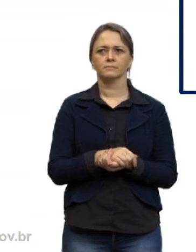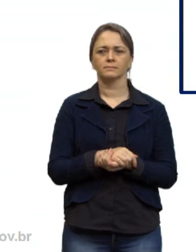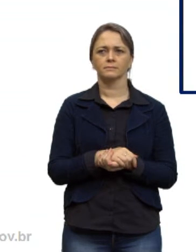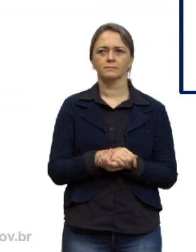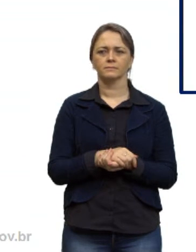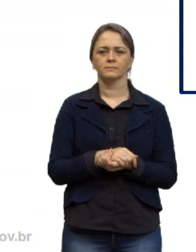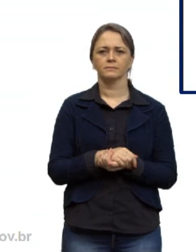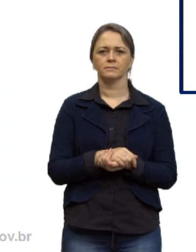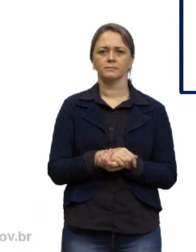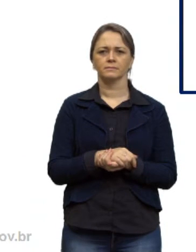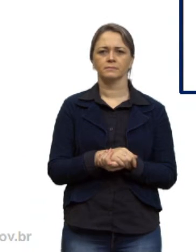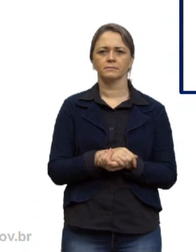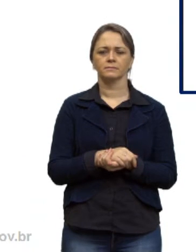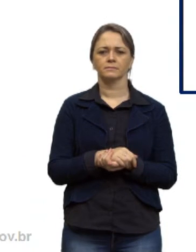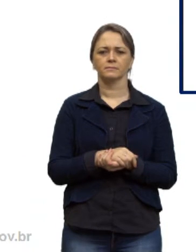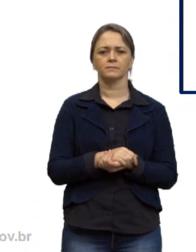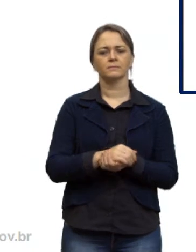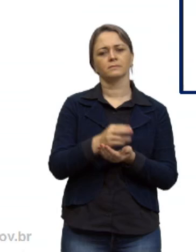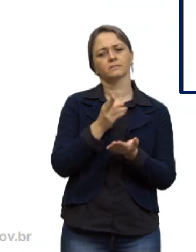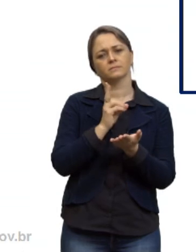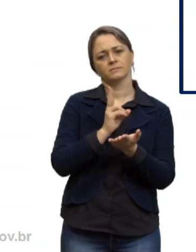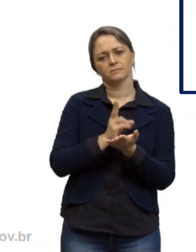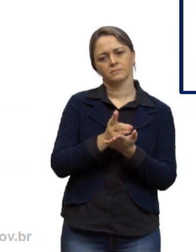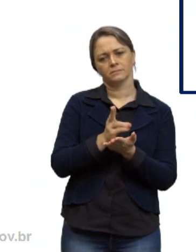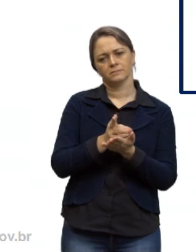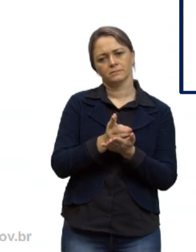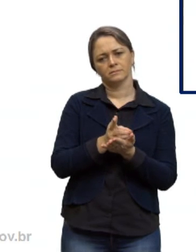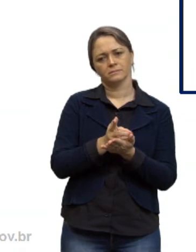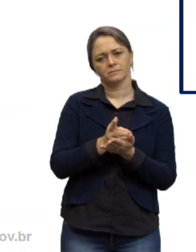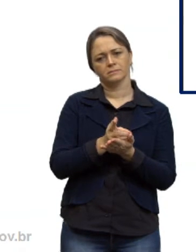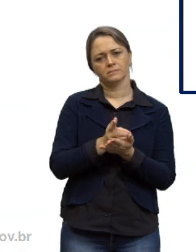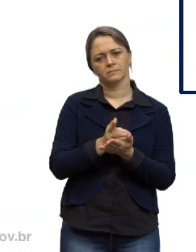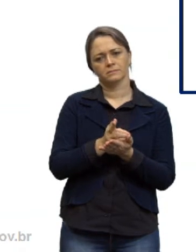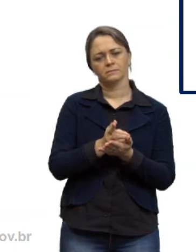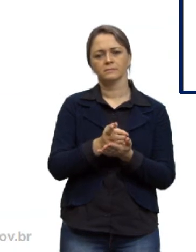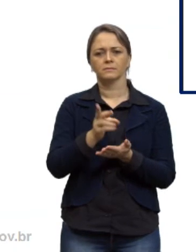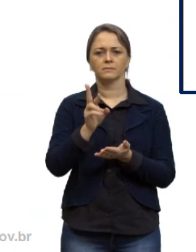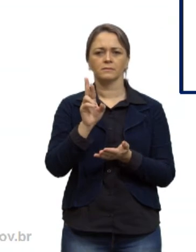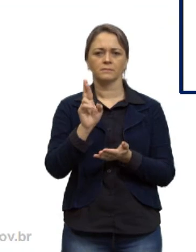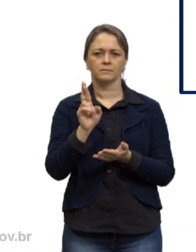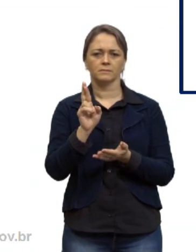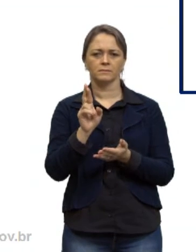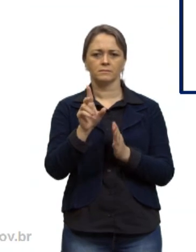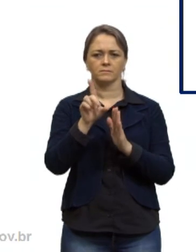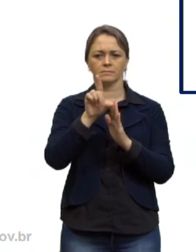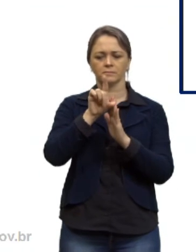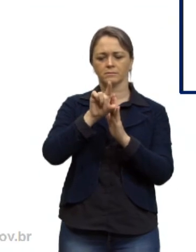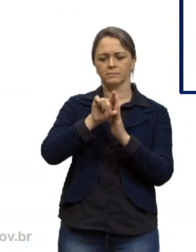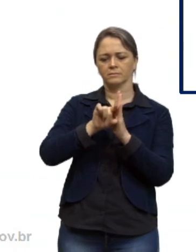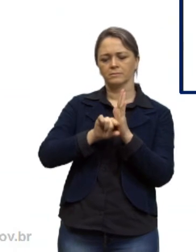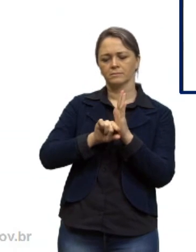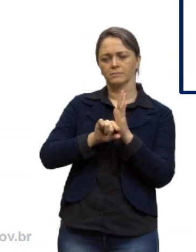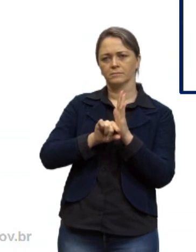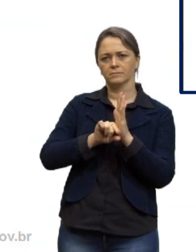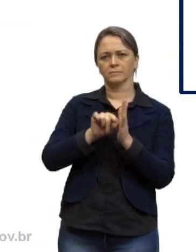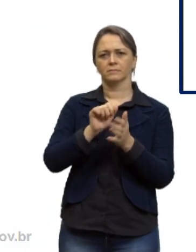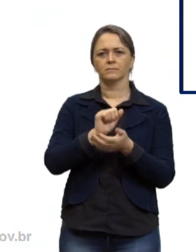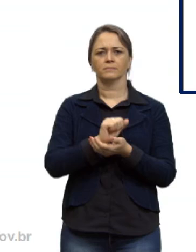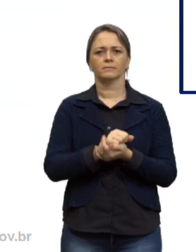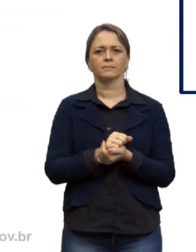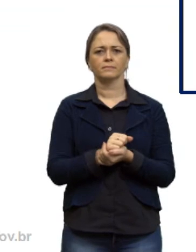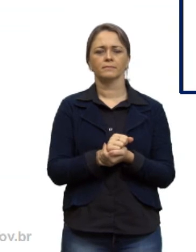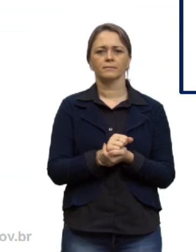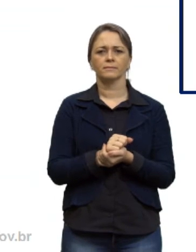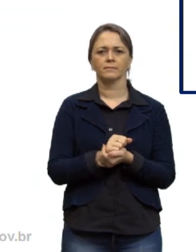tá aqui uma sequência também uma razão né onde ela está decrescendo certo? então